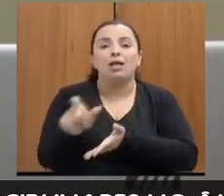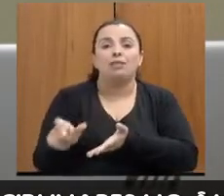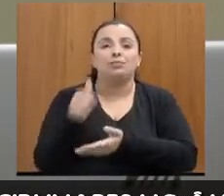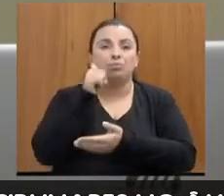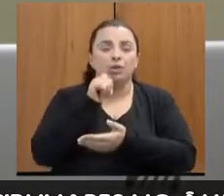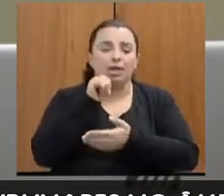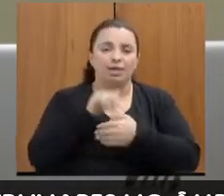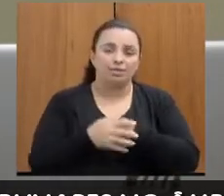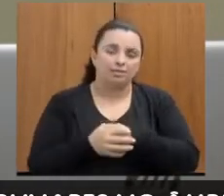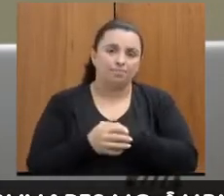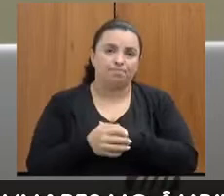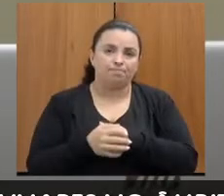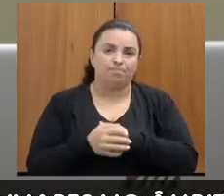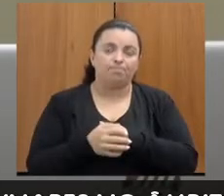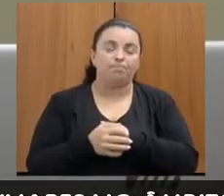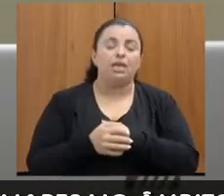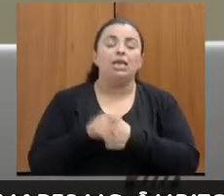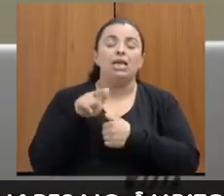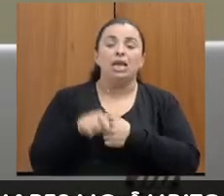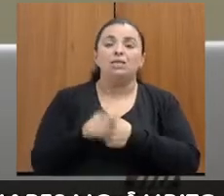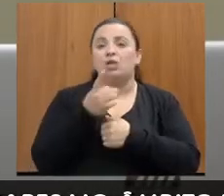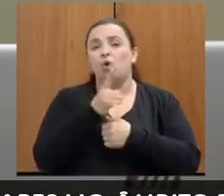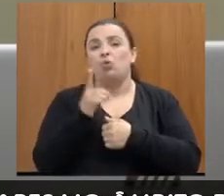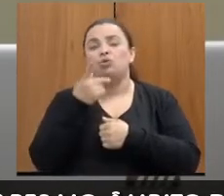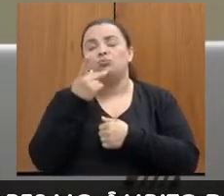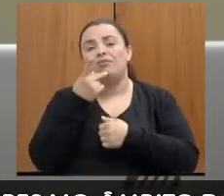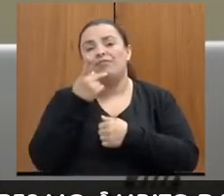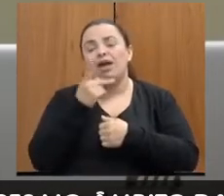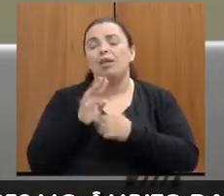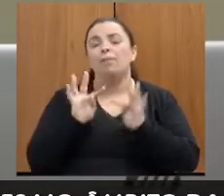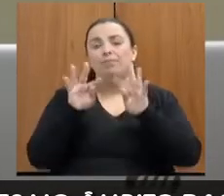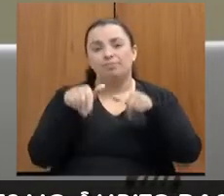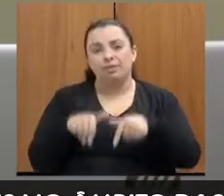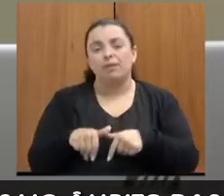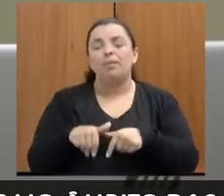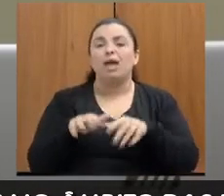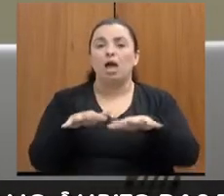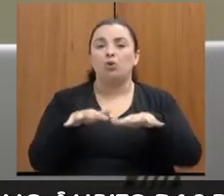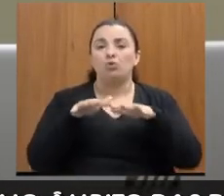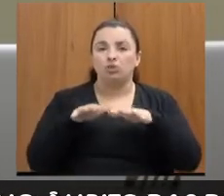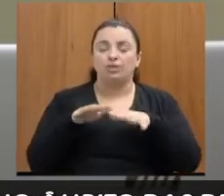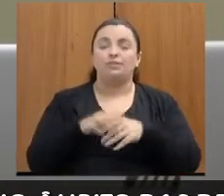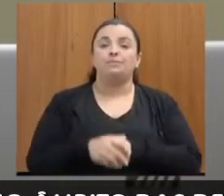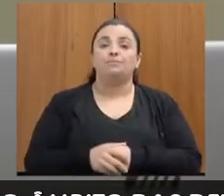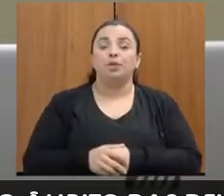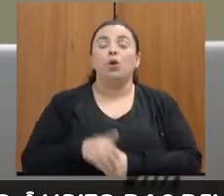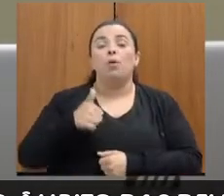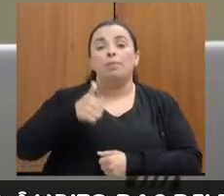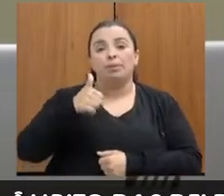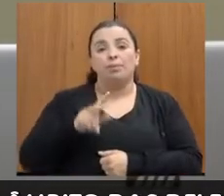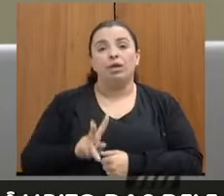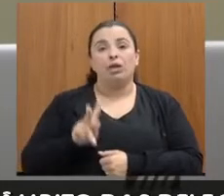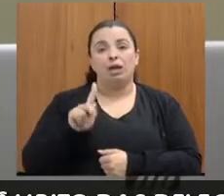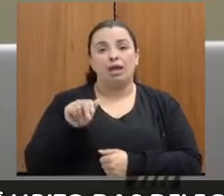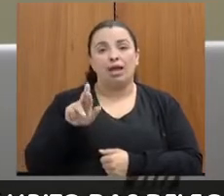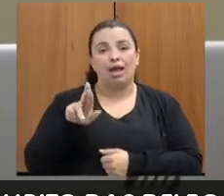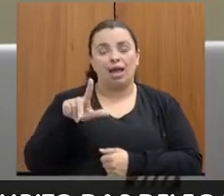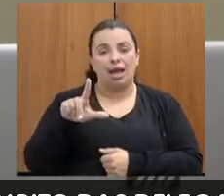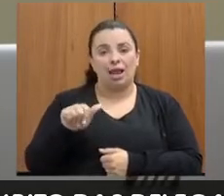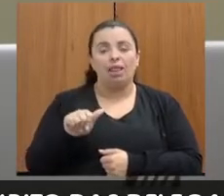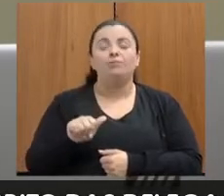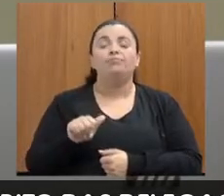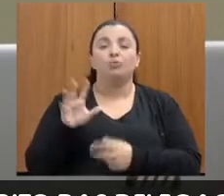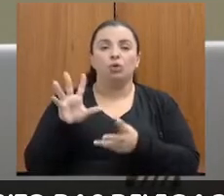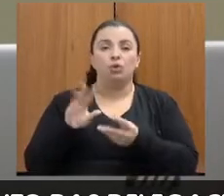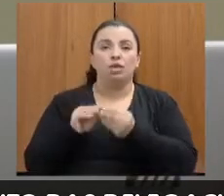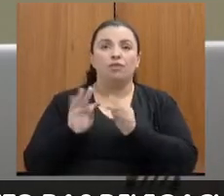fazer o encerramento dessa nossa escuta da audiência de convidados. Então, vou passar primeiro para a Carla, para as suas considerações finais,